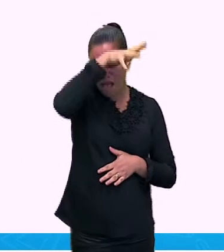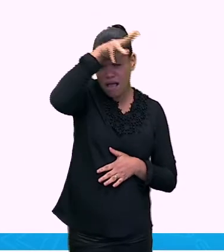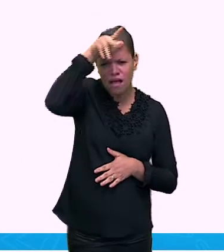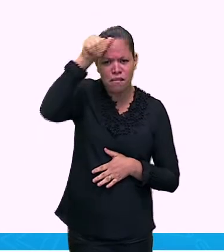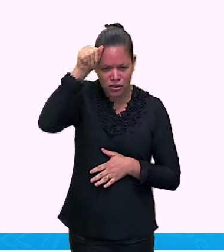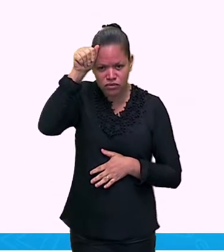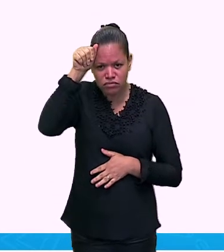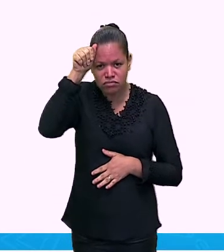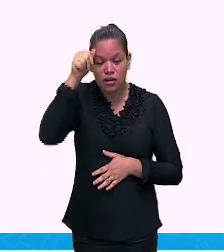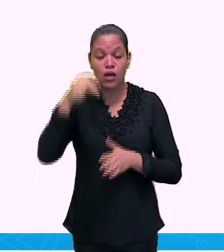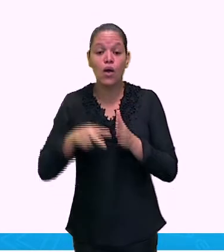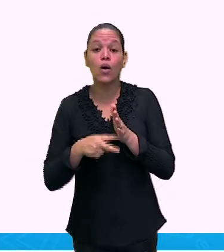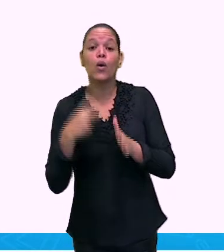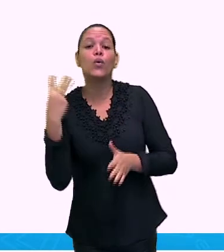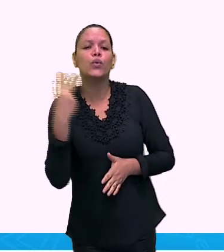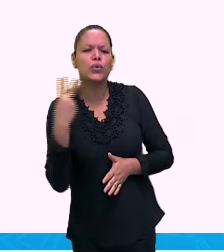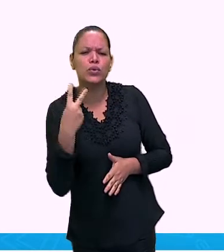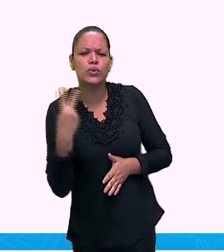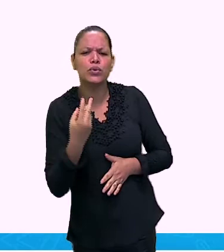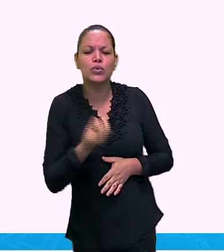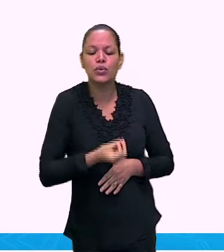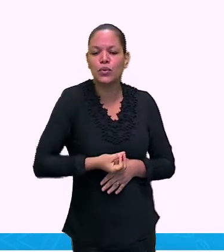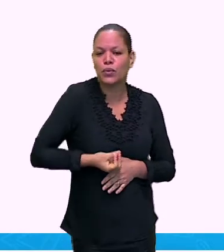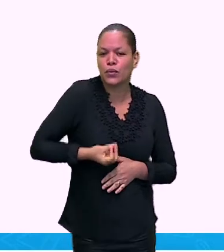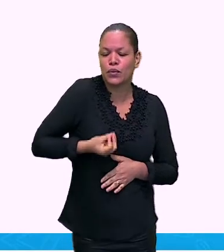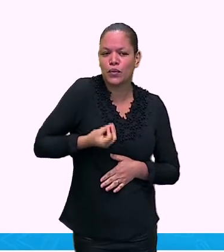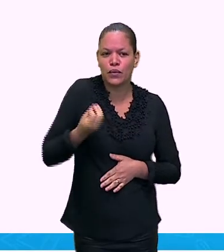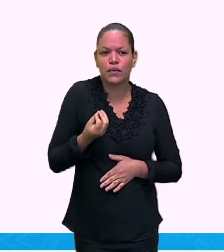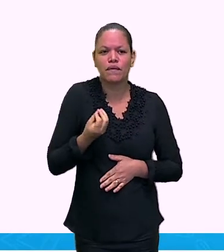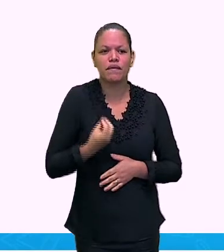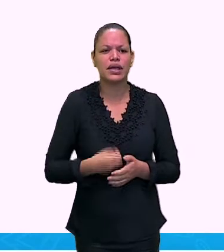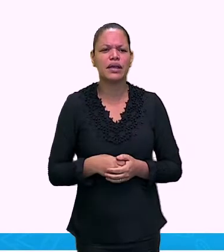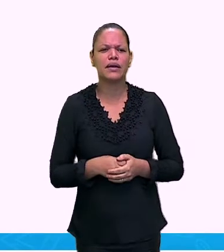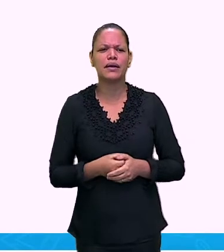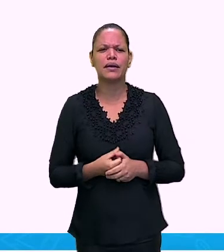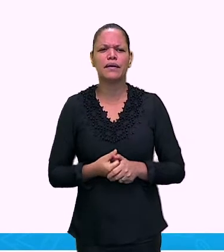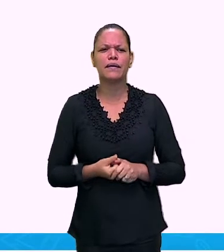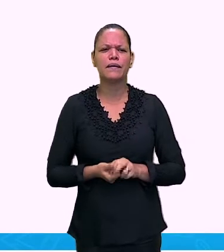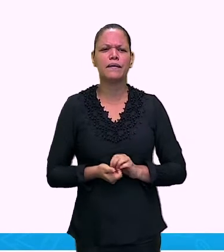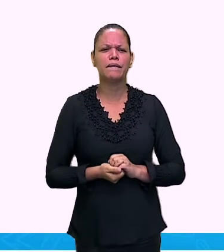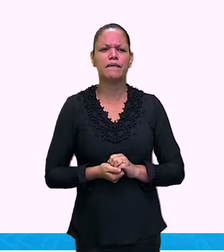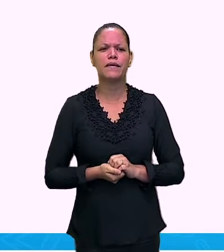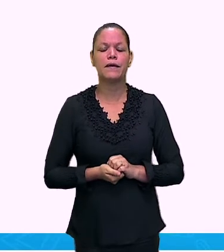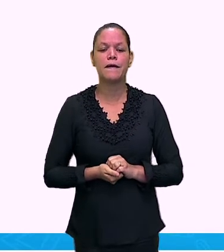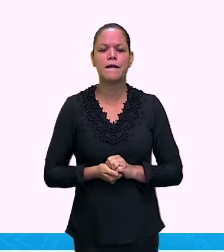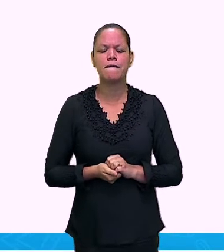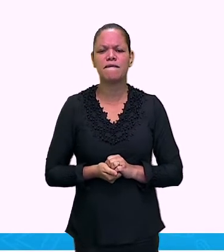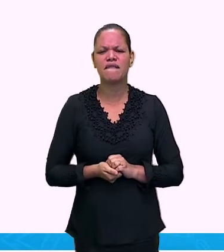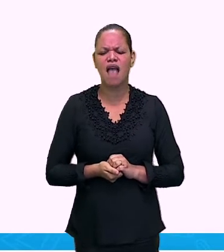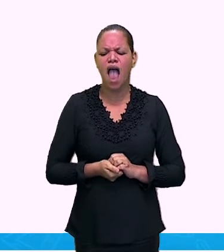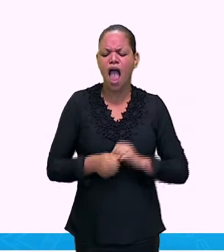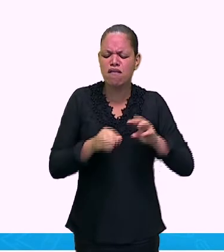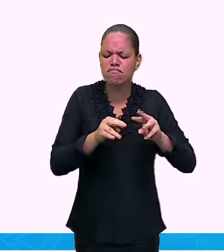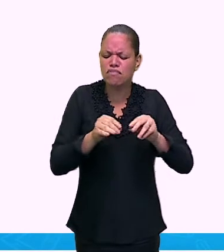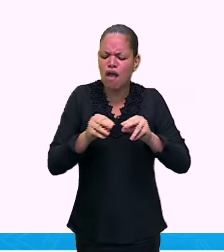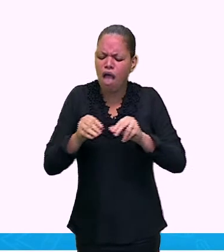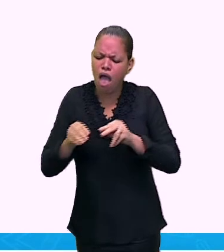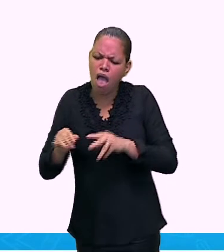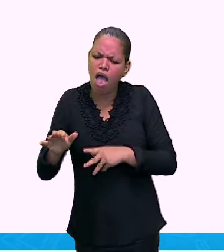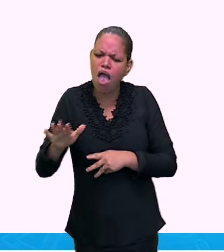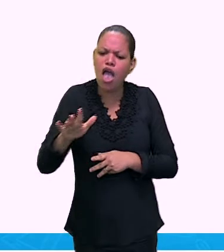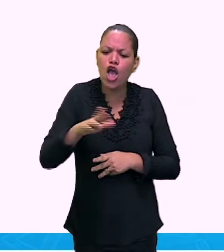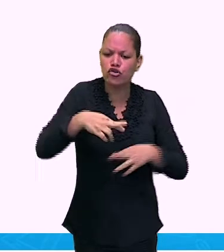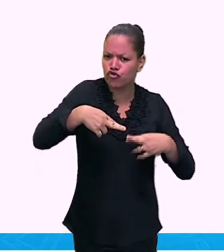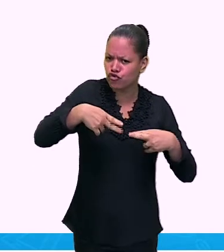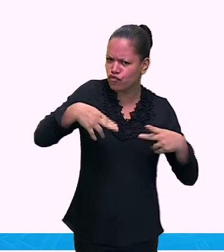sempre haverá uma comunidade indígena. E hoje, nós vamos aprender que no nosso estado, Minas